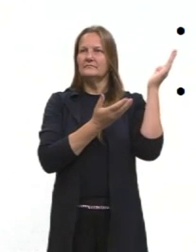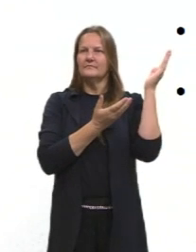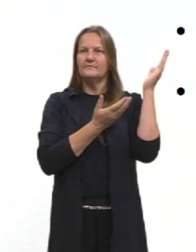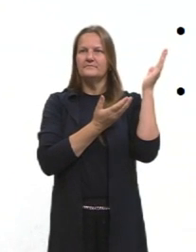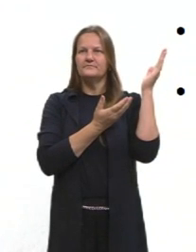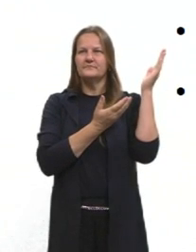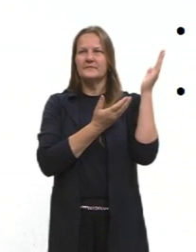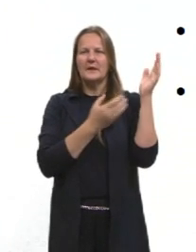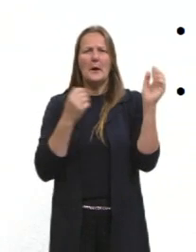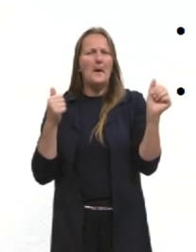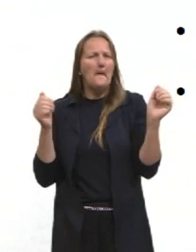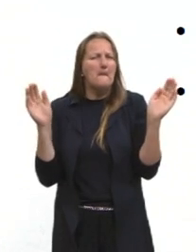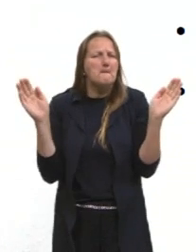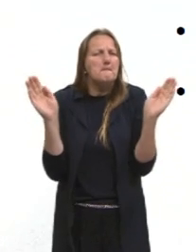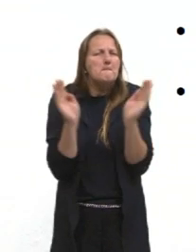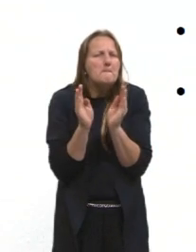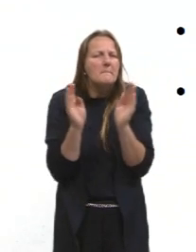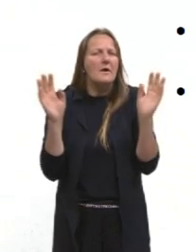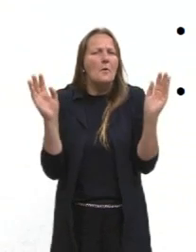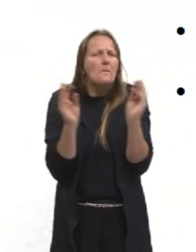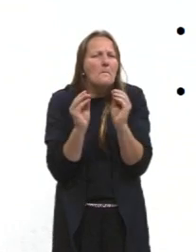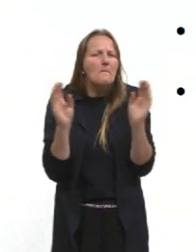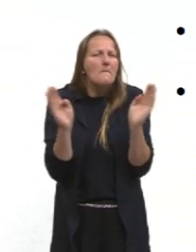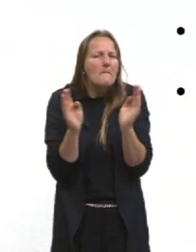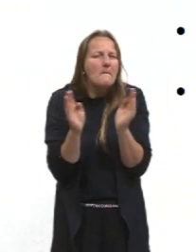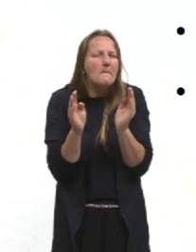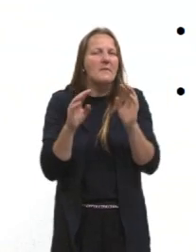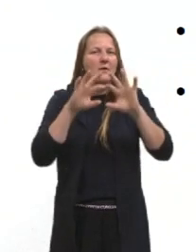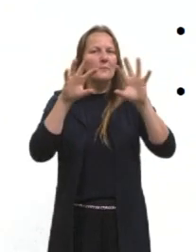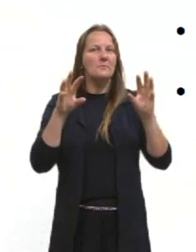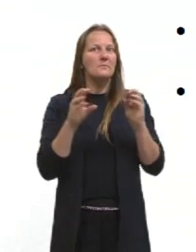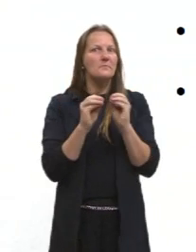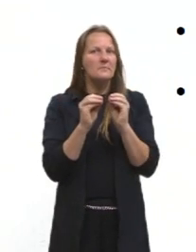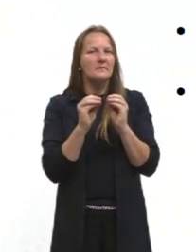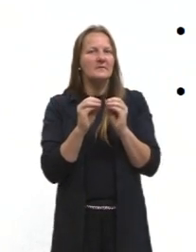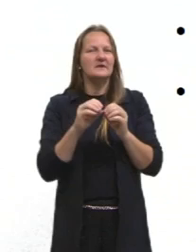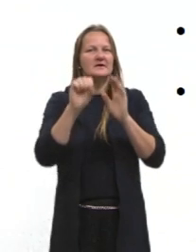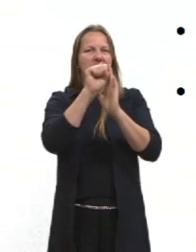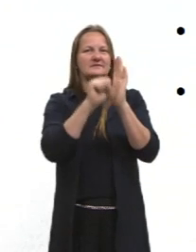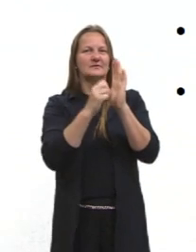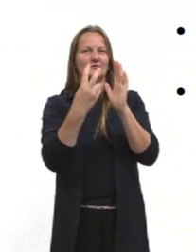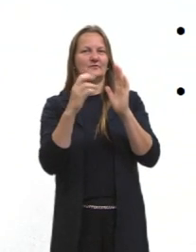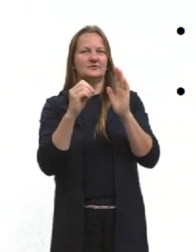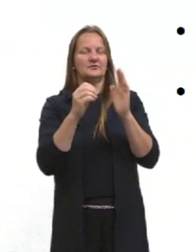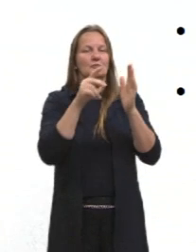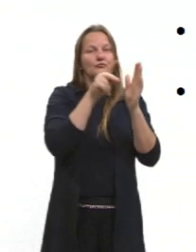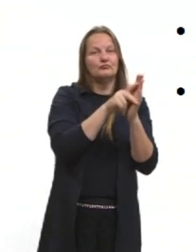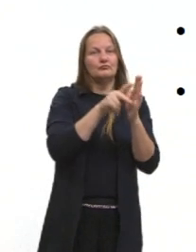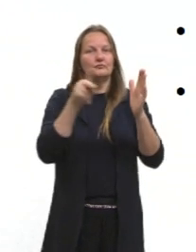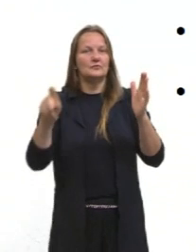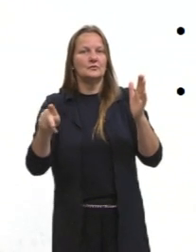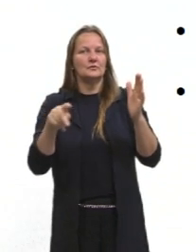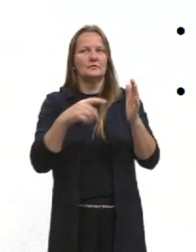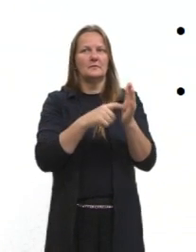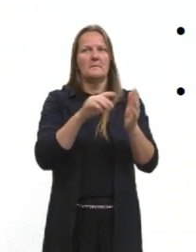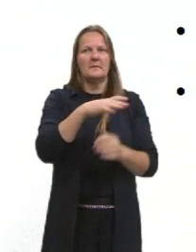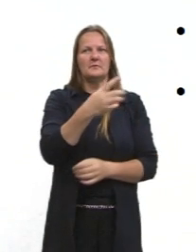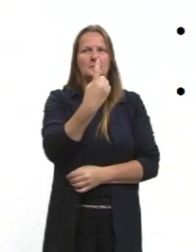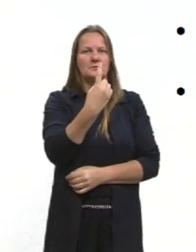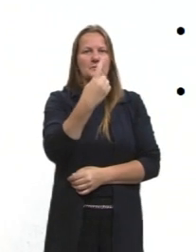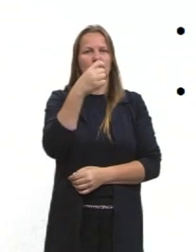o breve século XX, não pensando nas suas fronteiras temporais, que iriam de